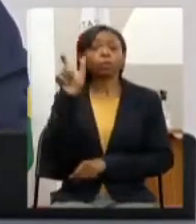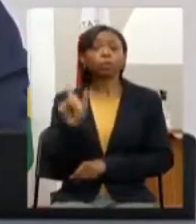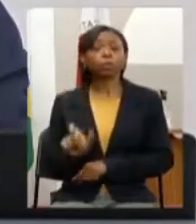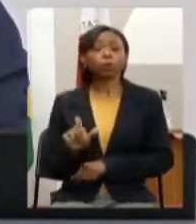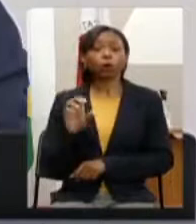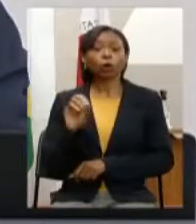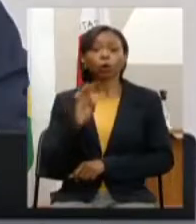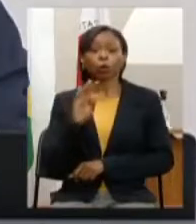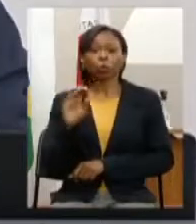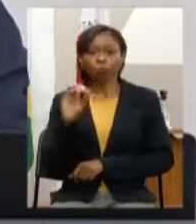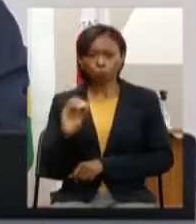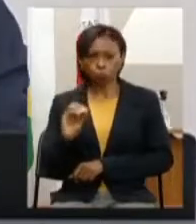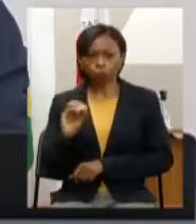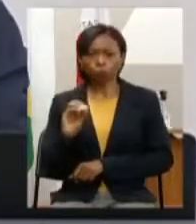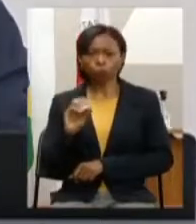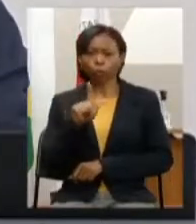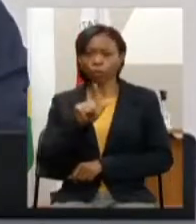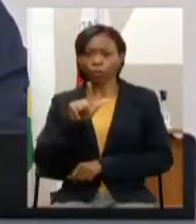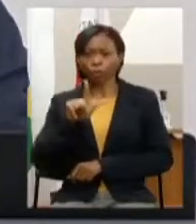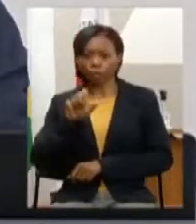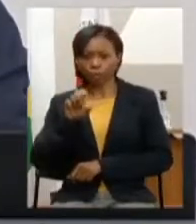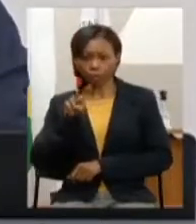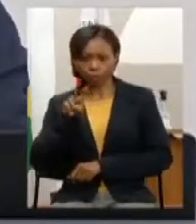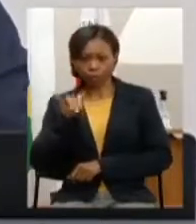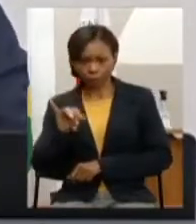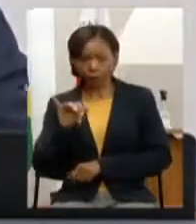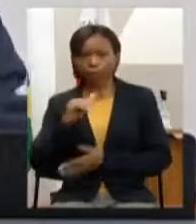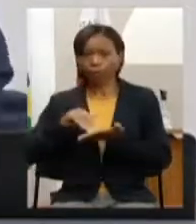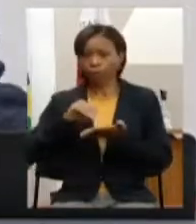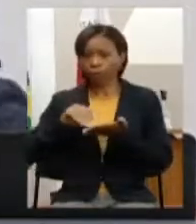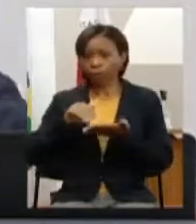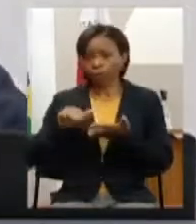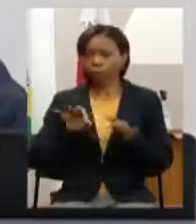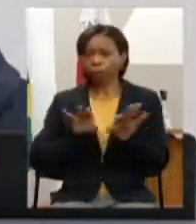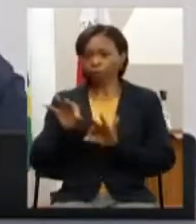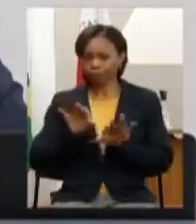Alexandre Levi da Secretaria de Estado de Planejamento e Gestão